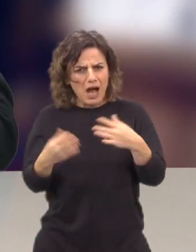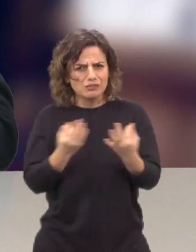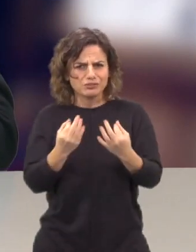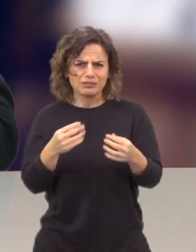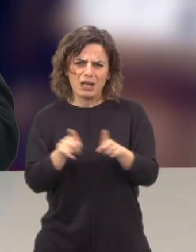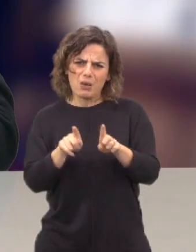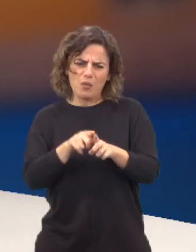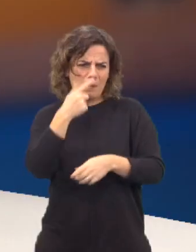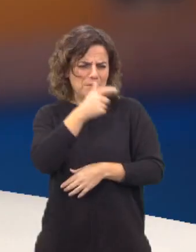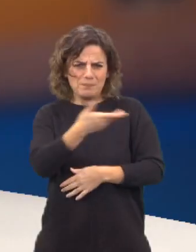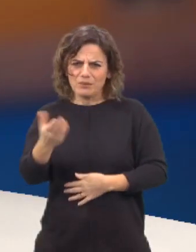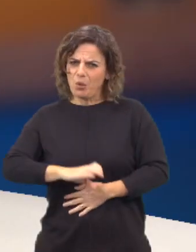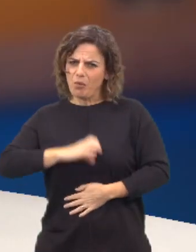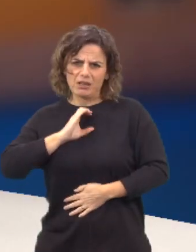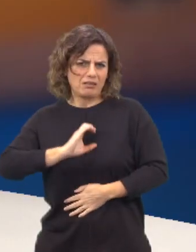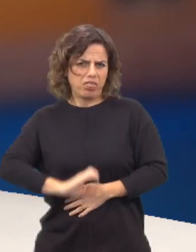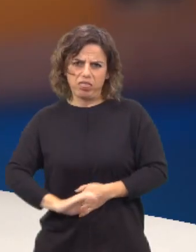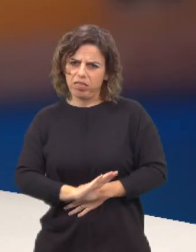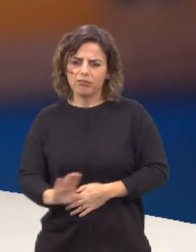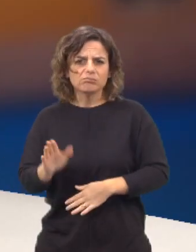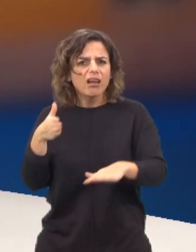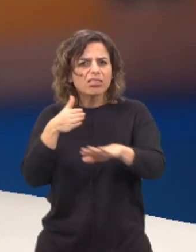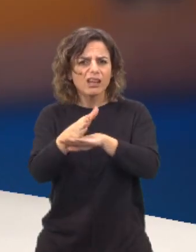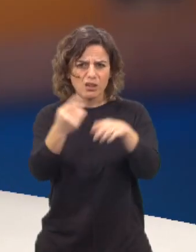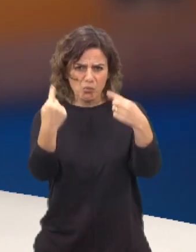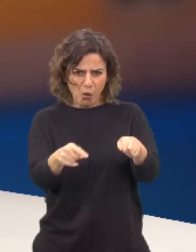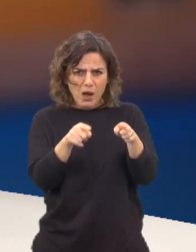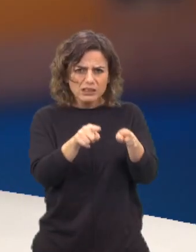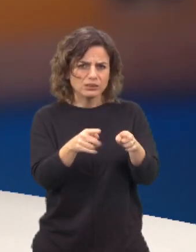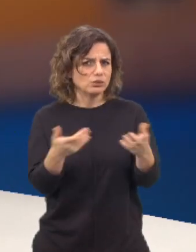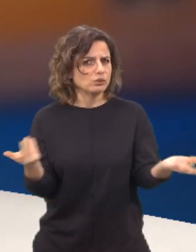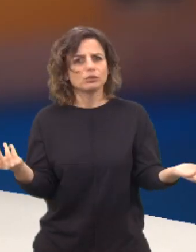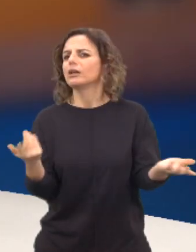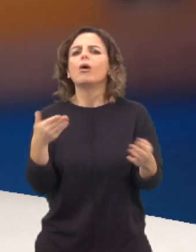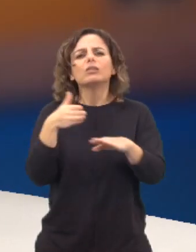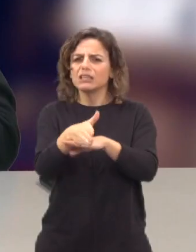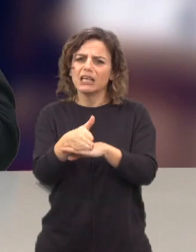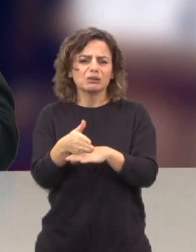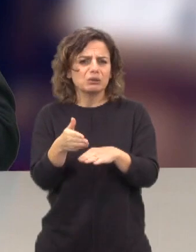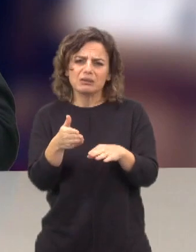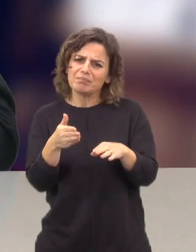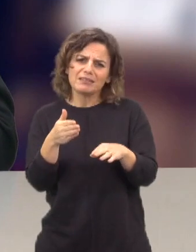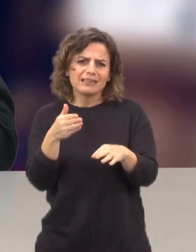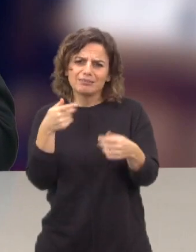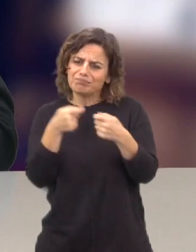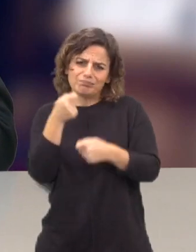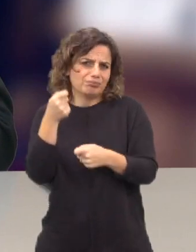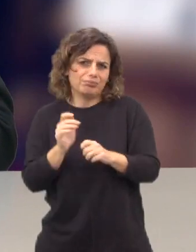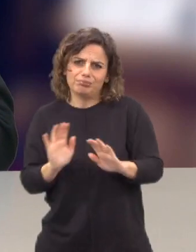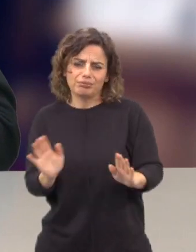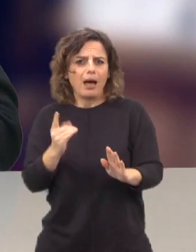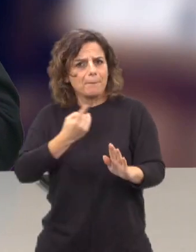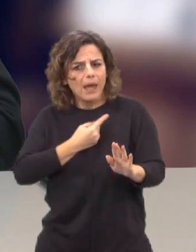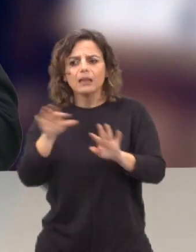esse imediatismo. O direto não é sempre isso, o direto não serve necessariamente para isso. Precisamos continuar a ter